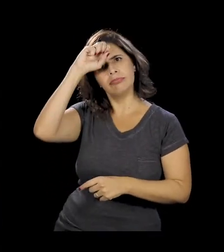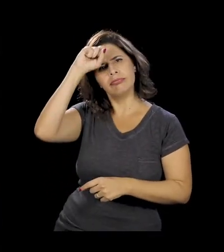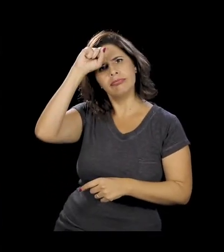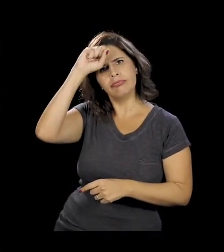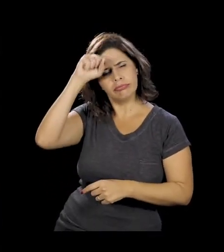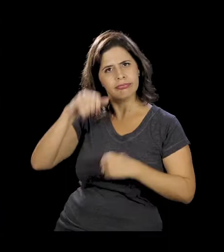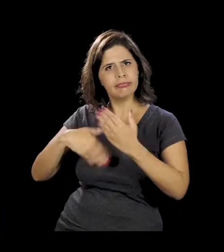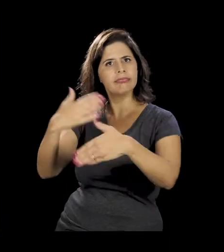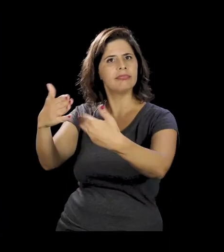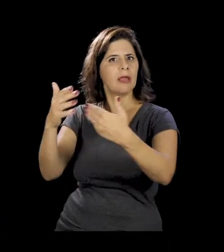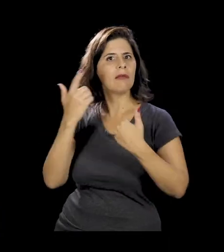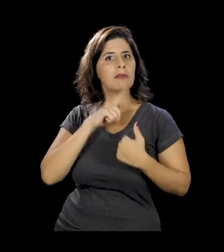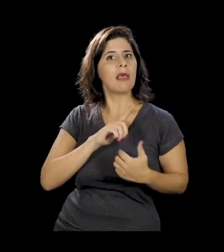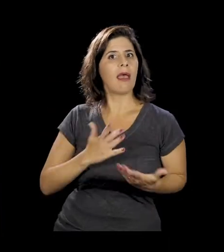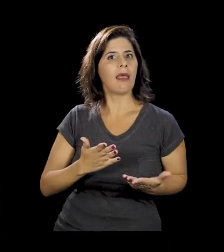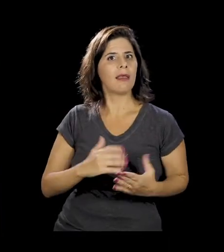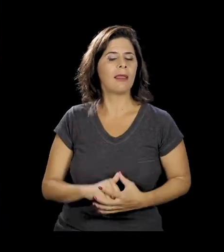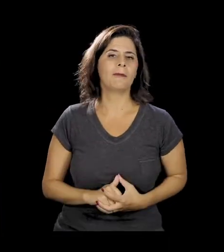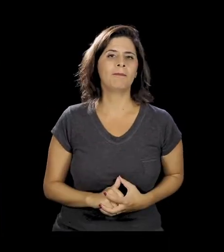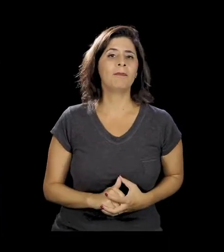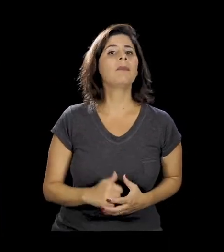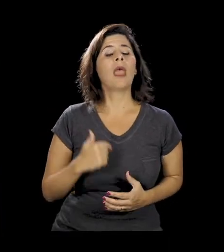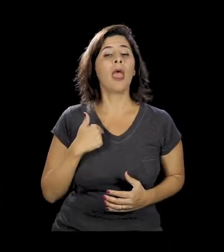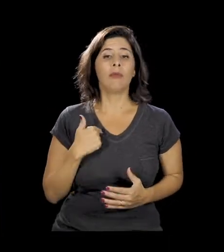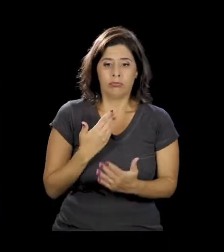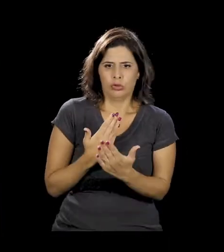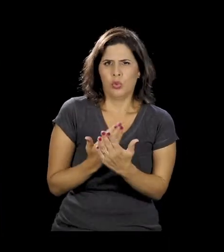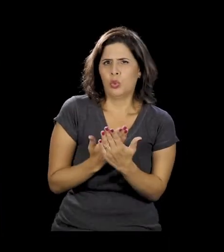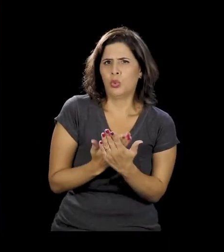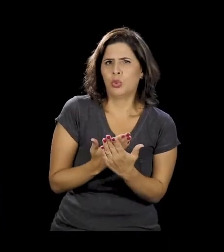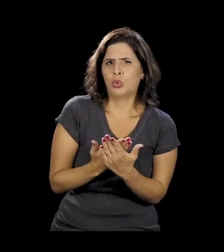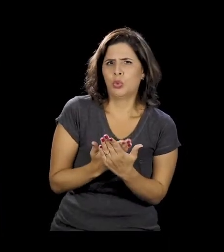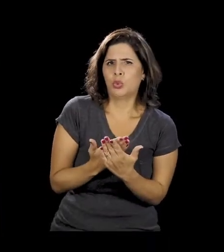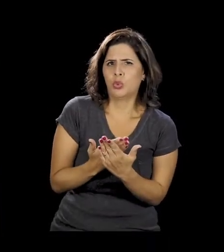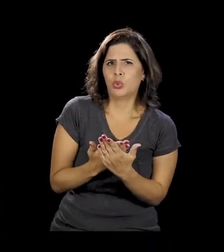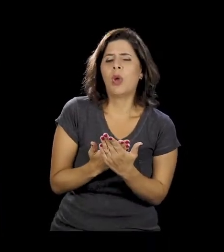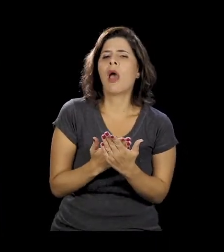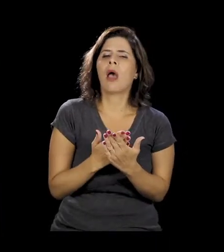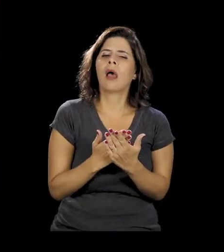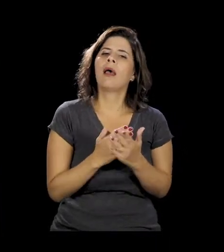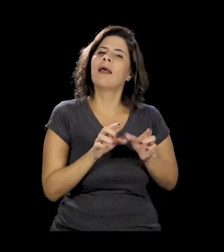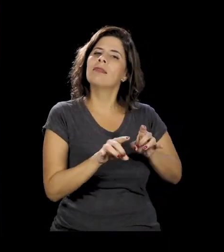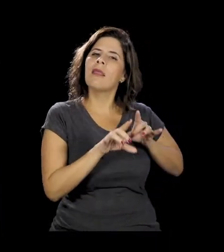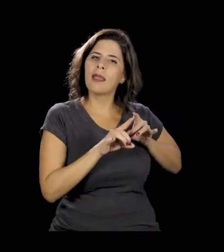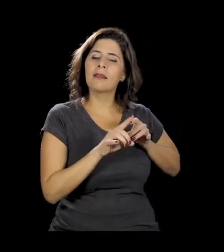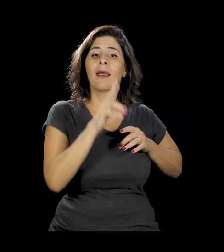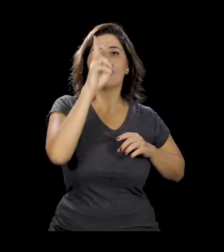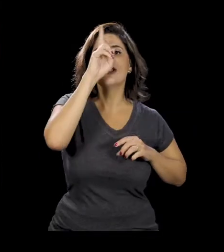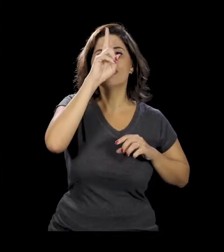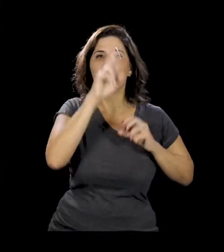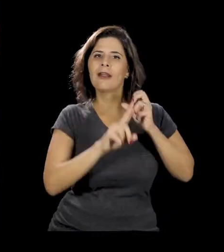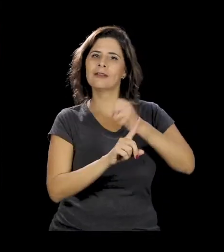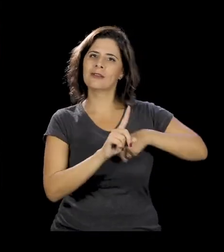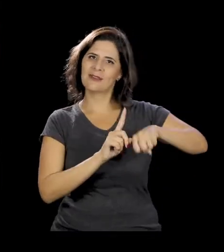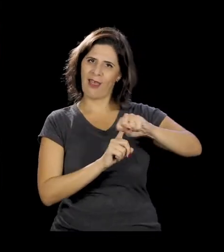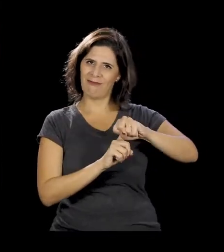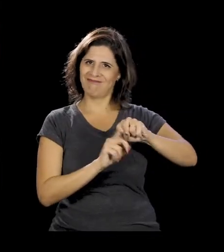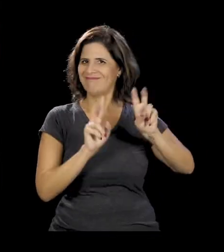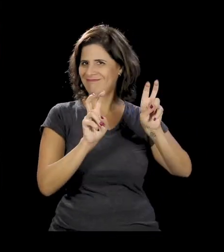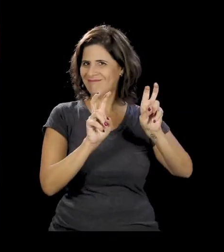das mais diversas formas, né? Eu caí num estudo... Usa batom vermelho. ...de uma técnica chamada histórias sociais,